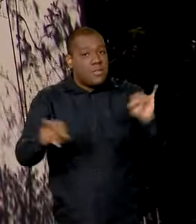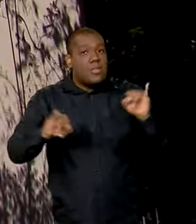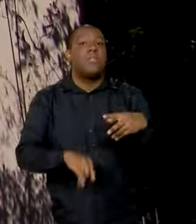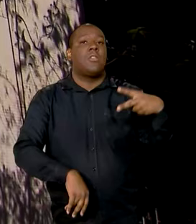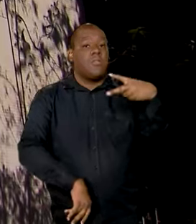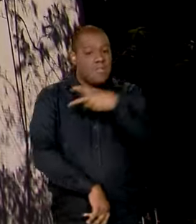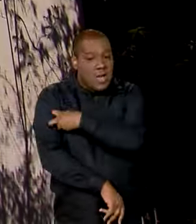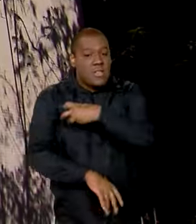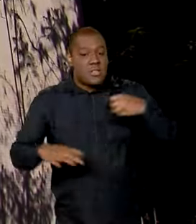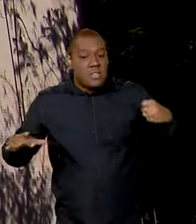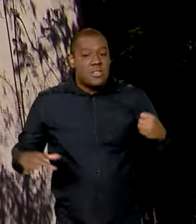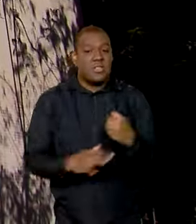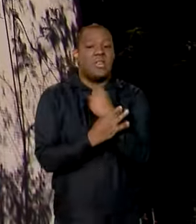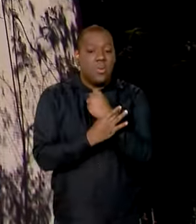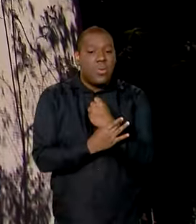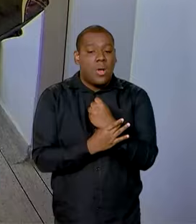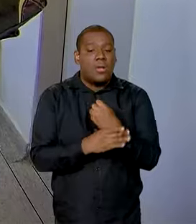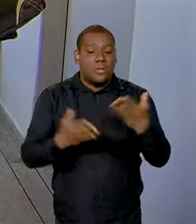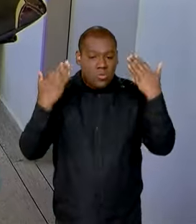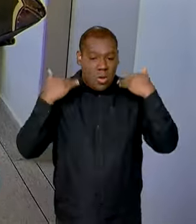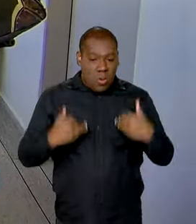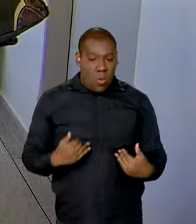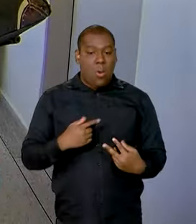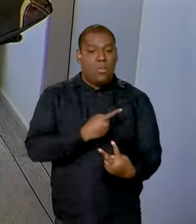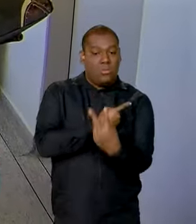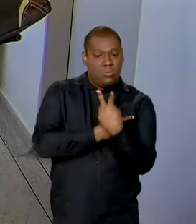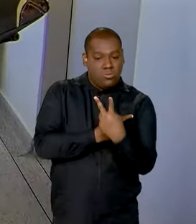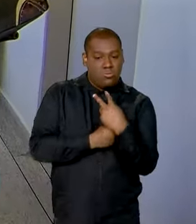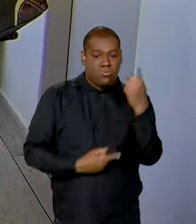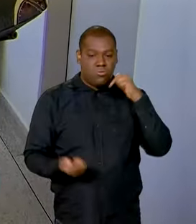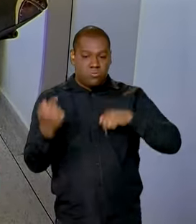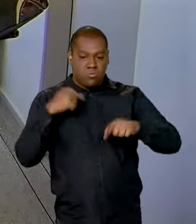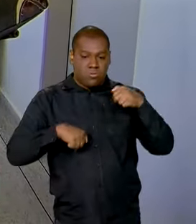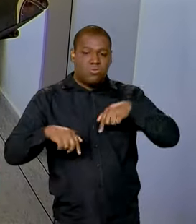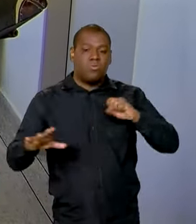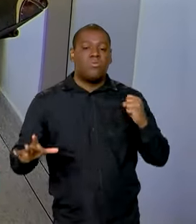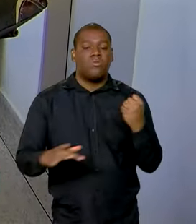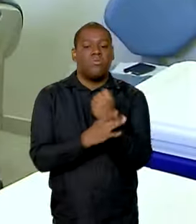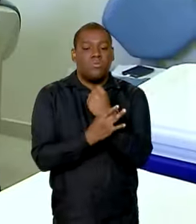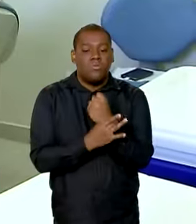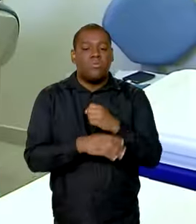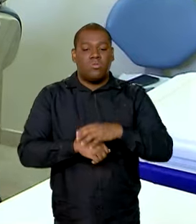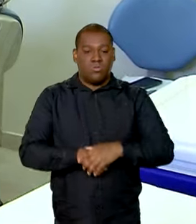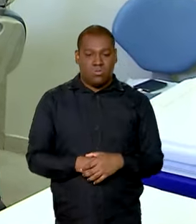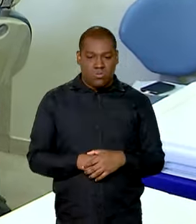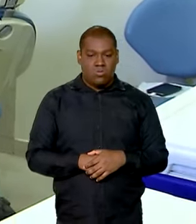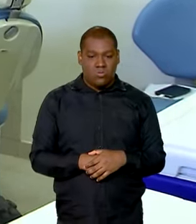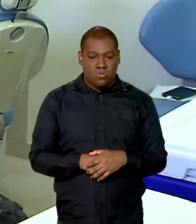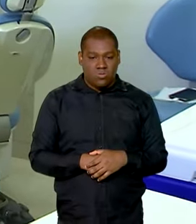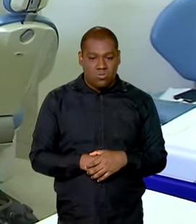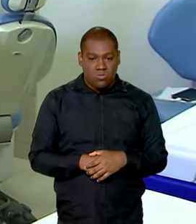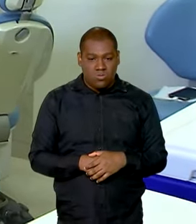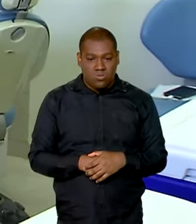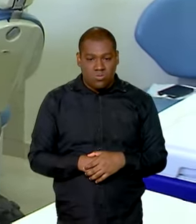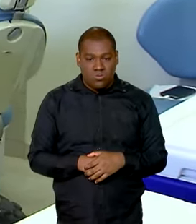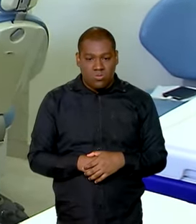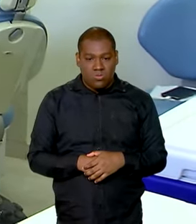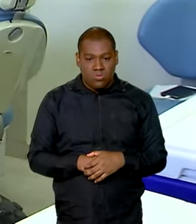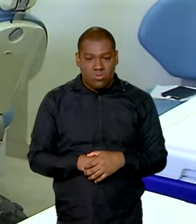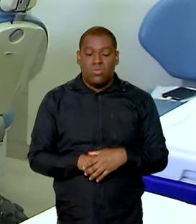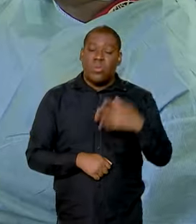seguras e protegem vidas. Segundo a pasta, o termo câncer turbo foi adotado por grupos